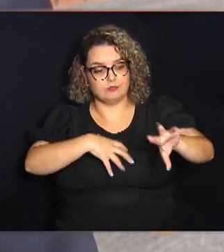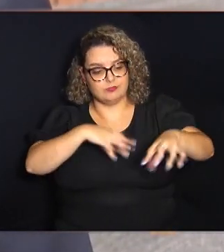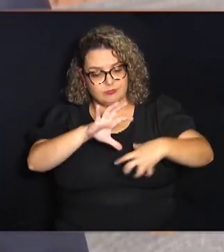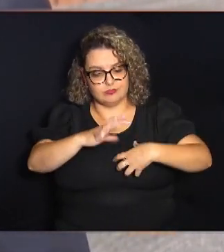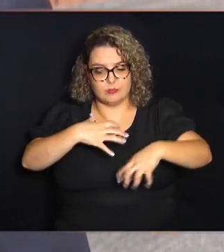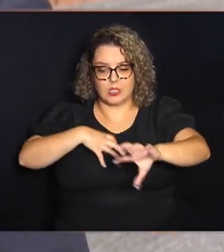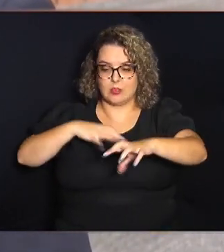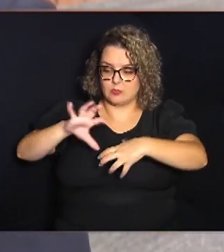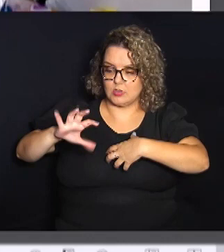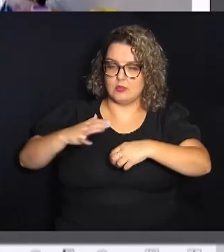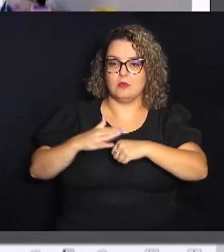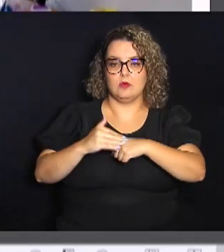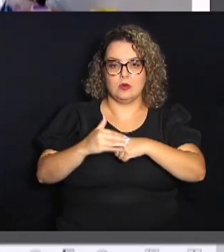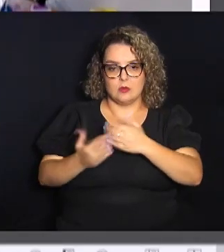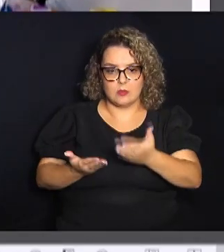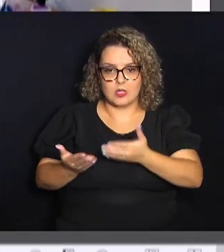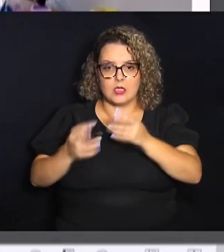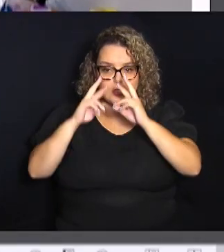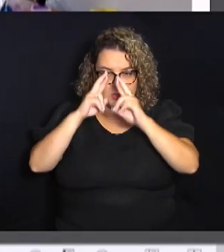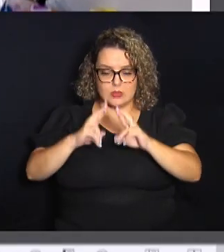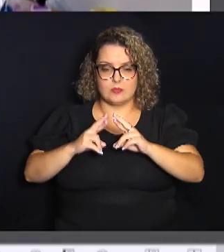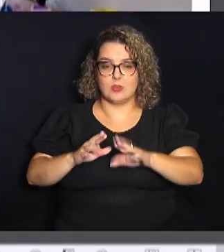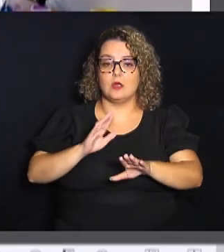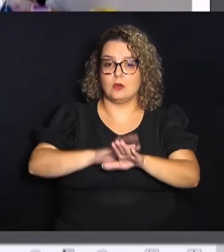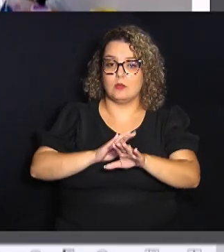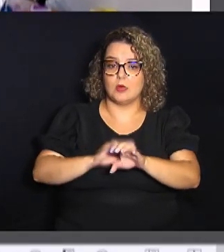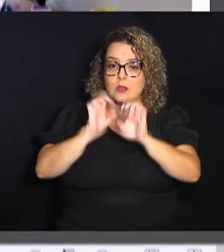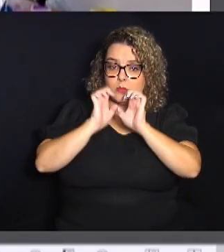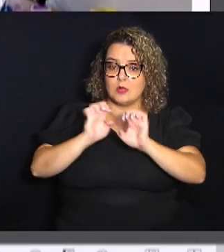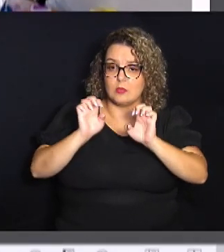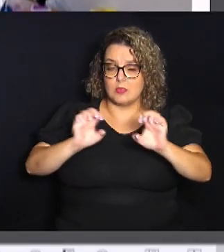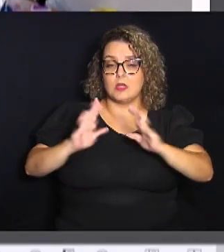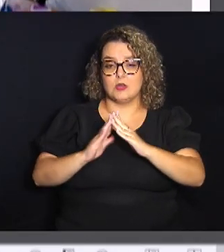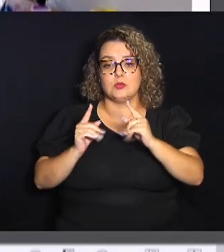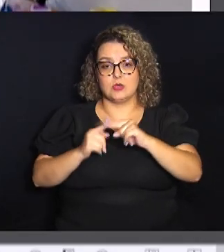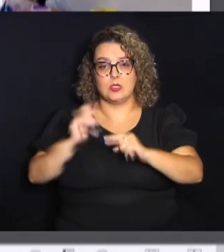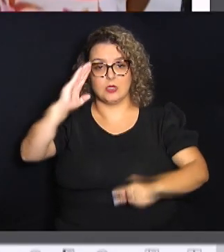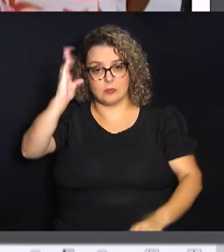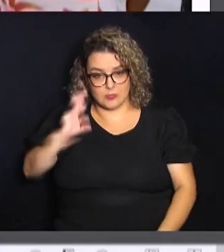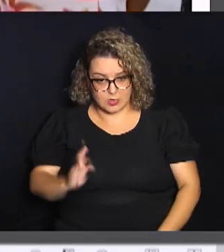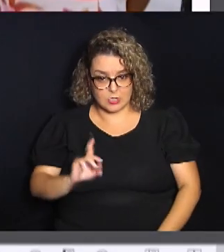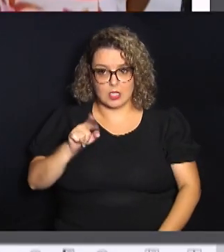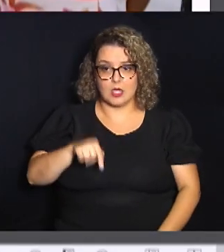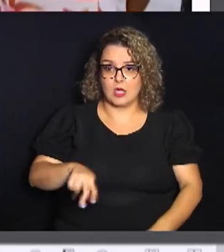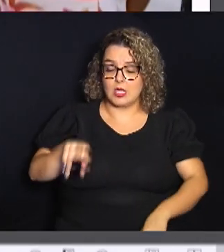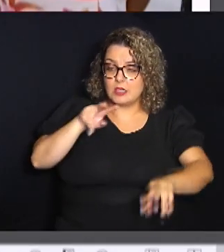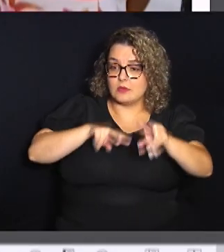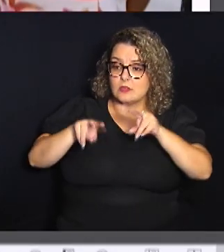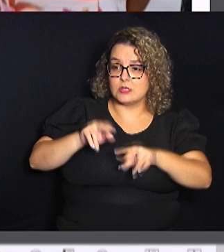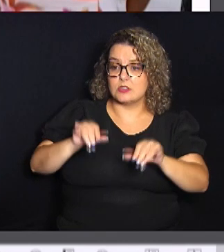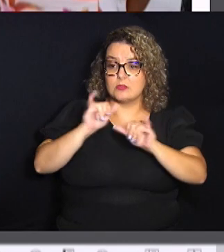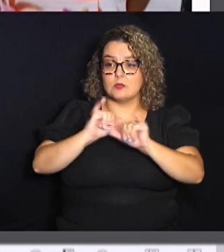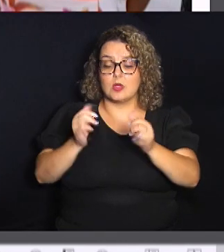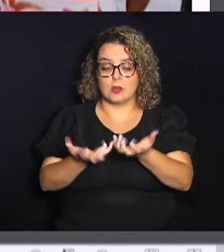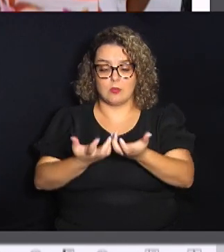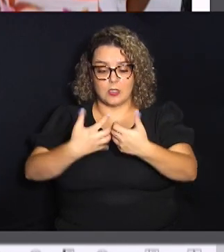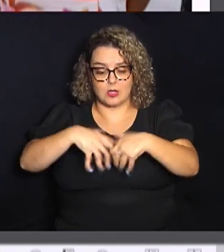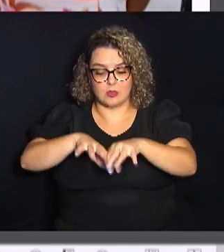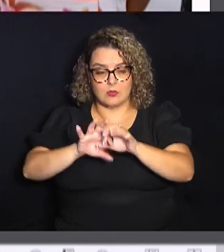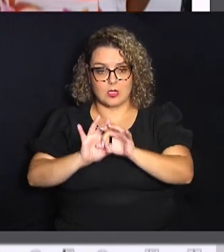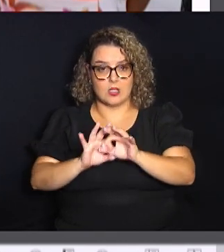carinho, com zelo e com respeito. Uma ação evangelizadora da Igreja no Brasil. É assim que é vista a campanha da Fraternidade.